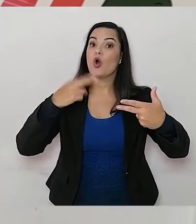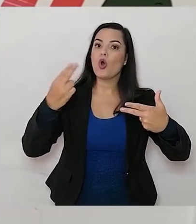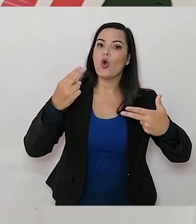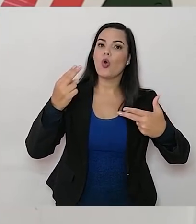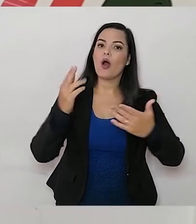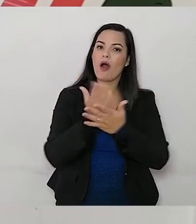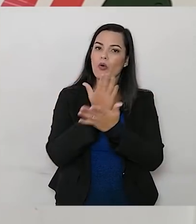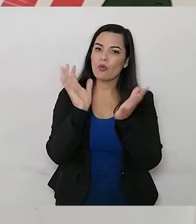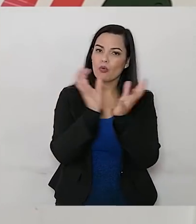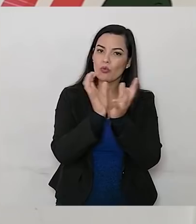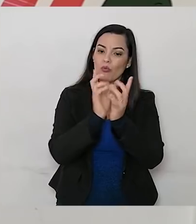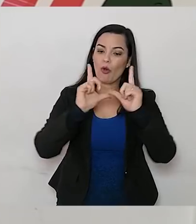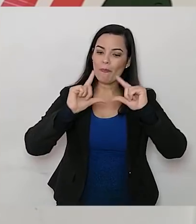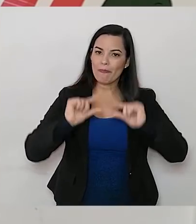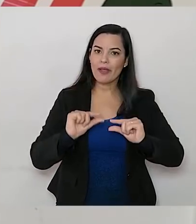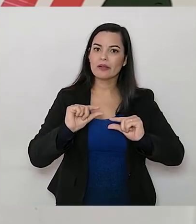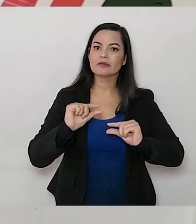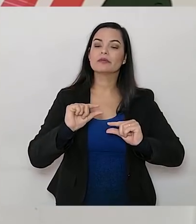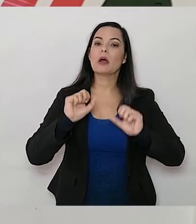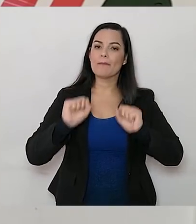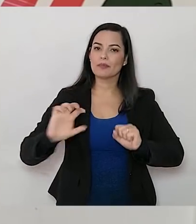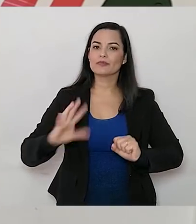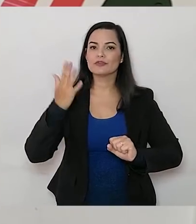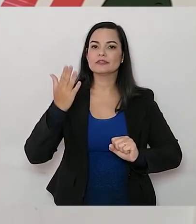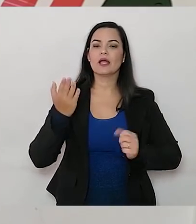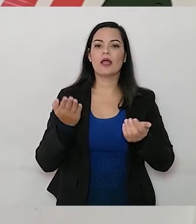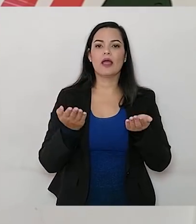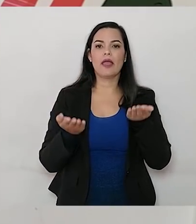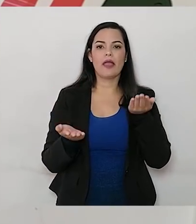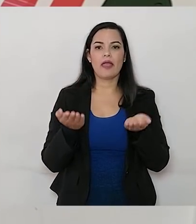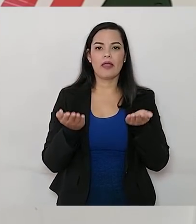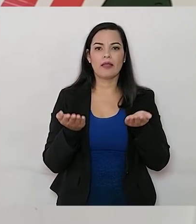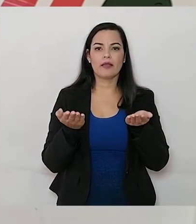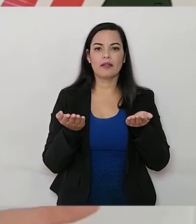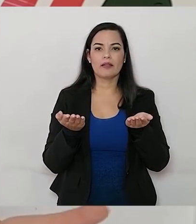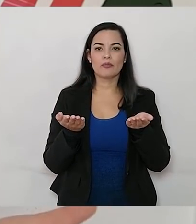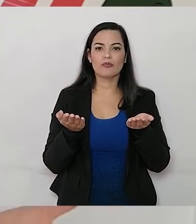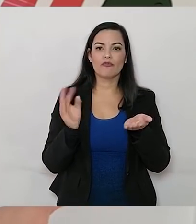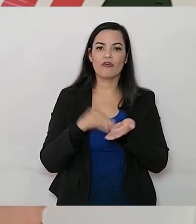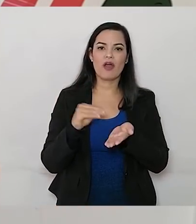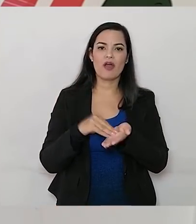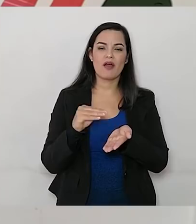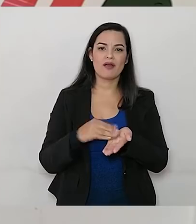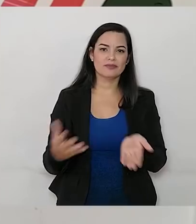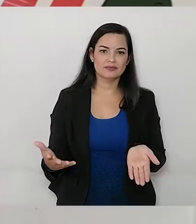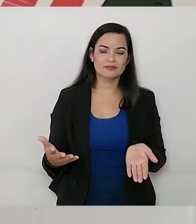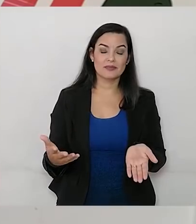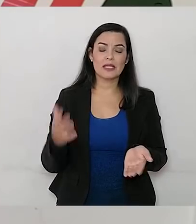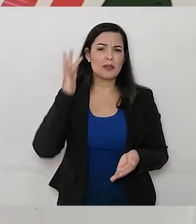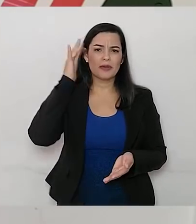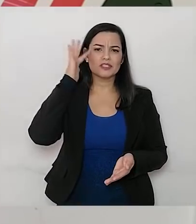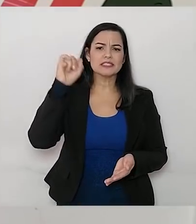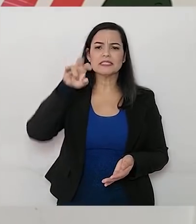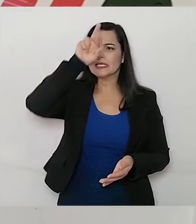menos, nós podemos ter muitos desequilíbrios acontecendo, sabia? Será que, se por exemplo, nós